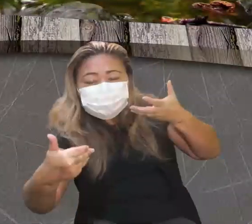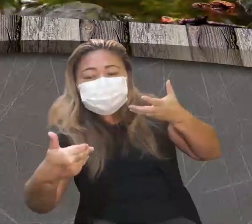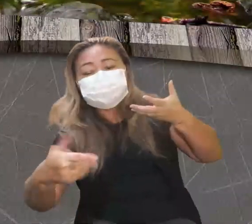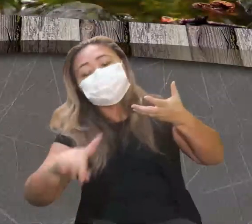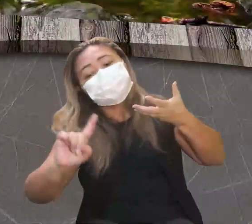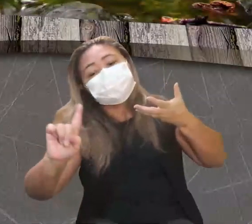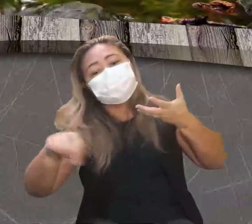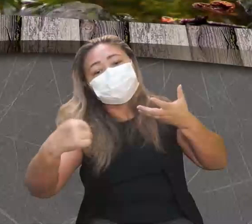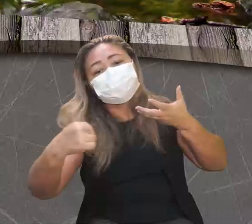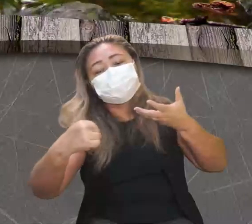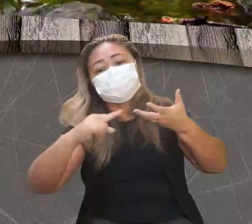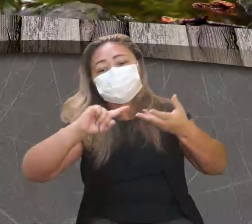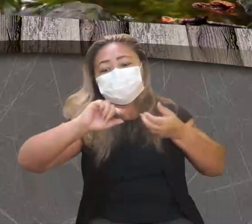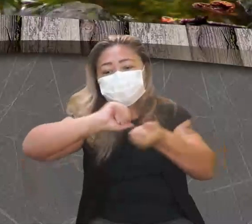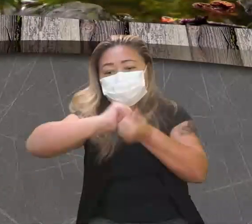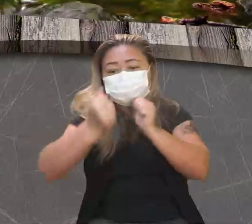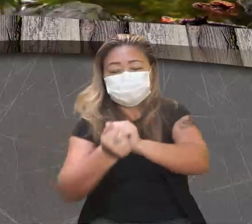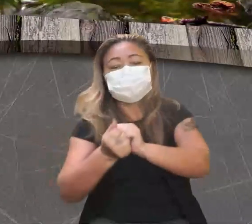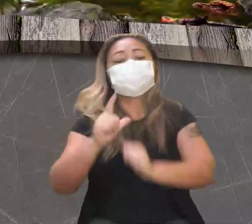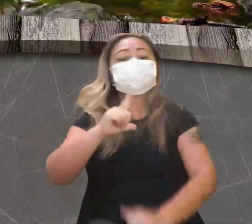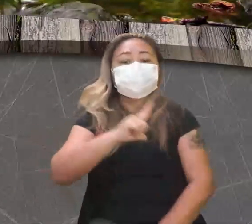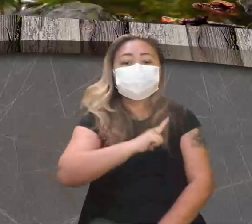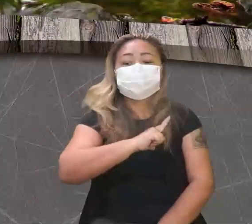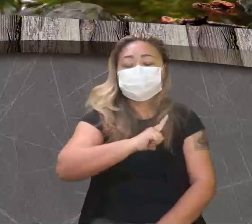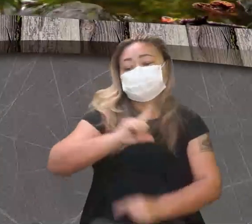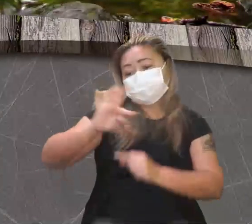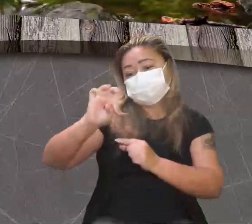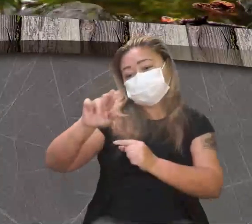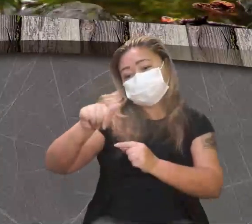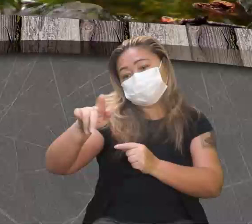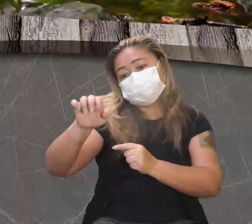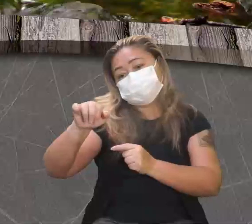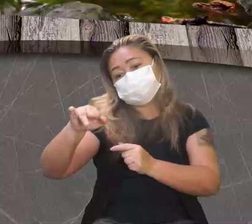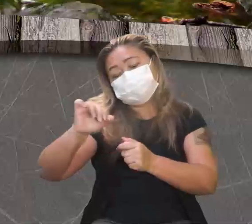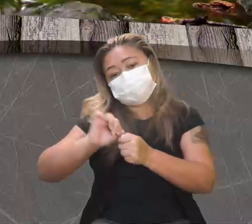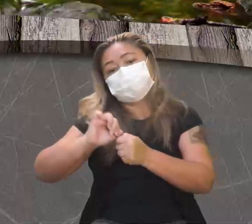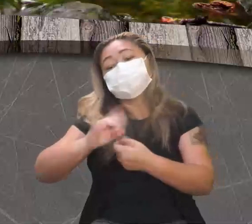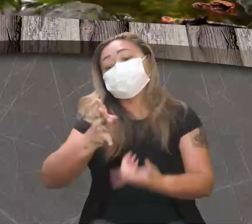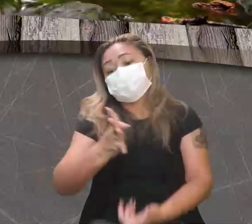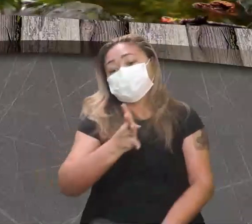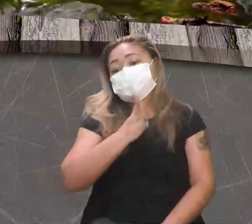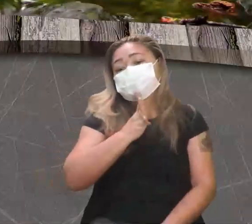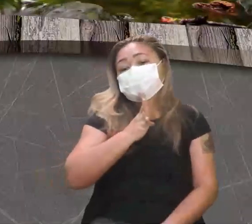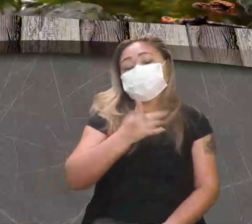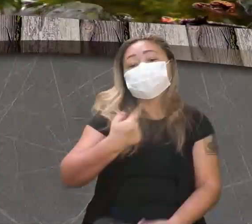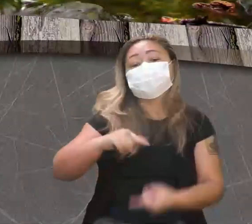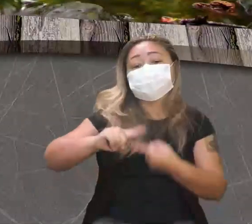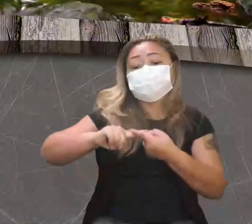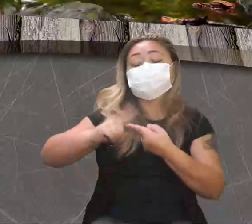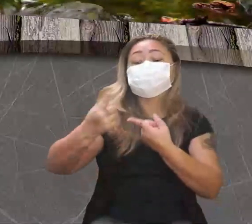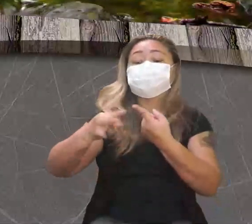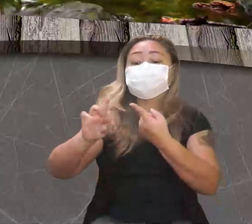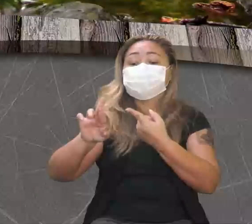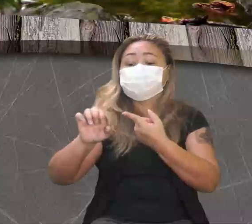solicitando essas alterações. A gente tem os transgênicos hoje, nós conhecemos muito bem eles. E existem as terapias gênicas que se